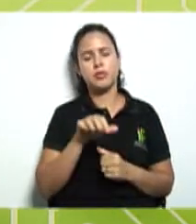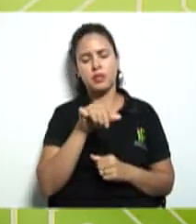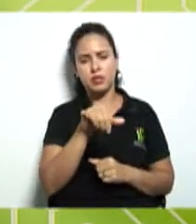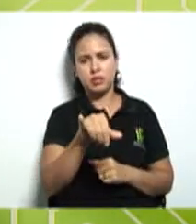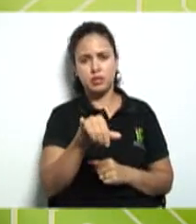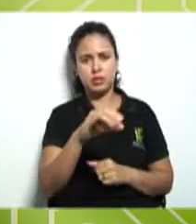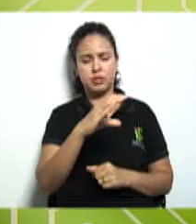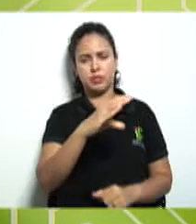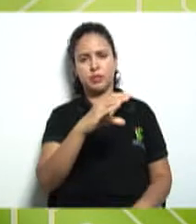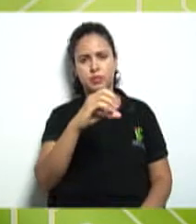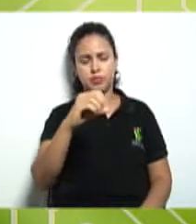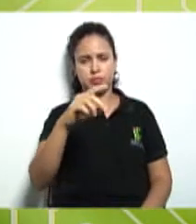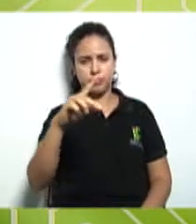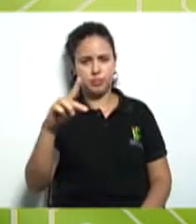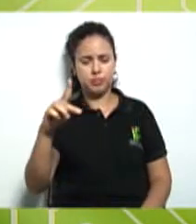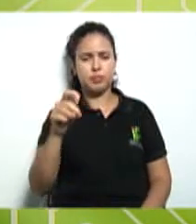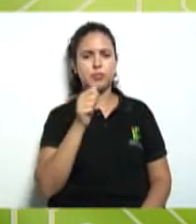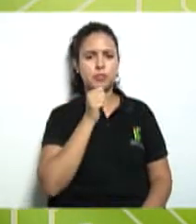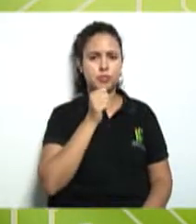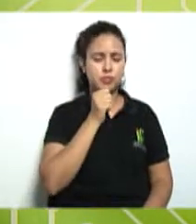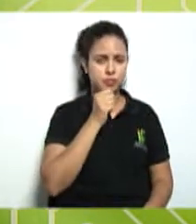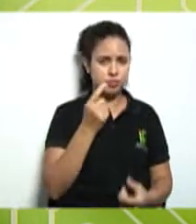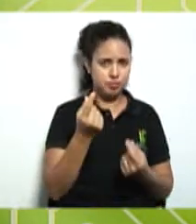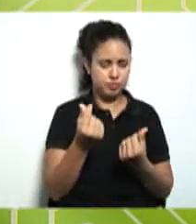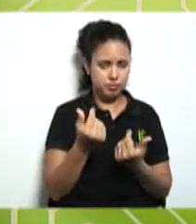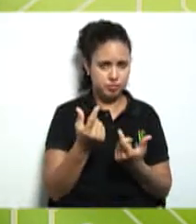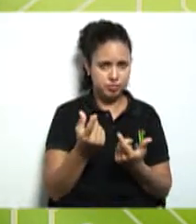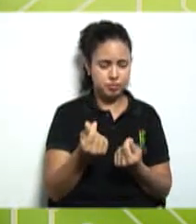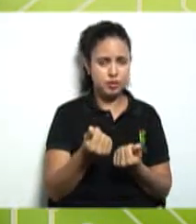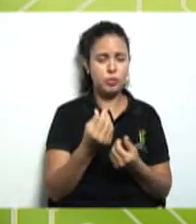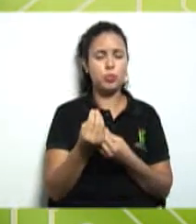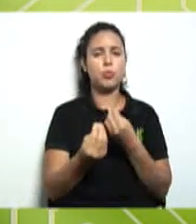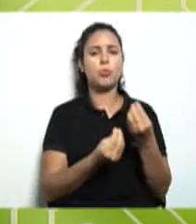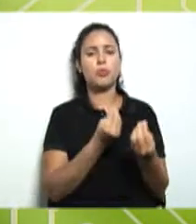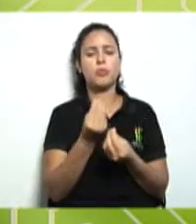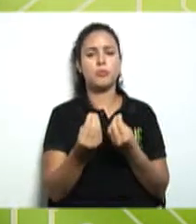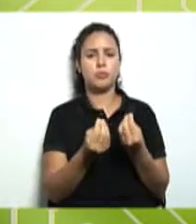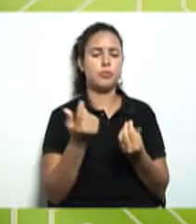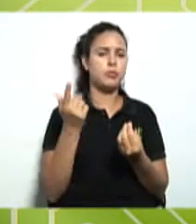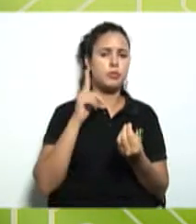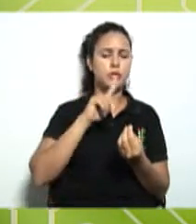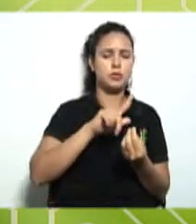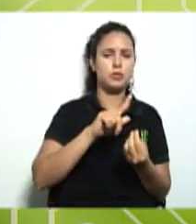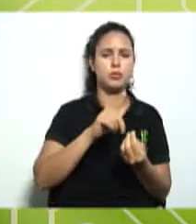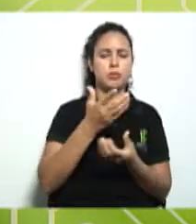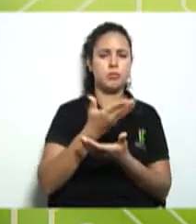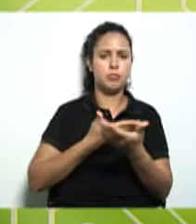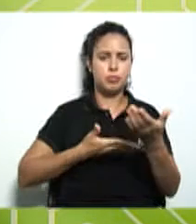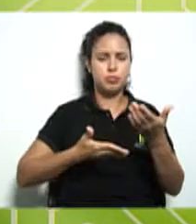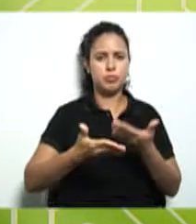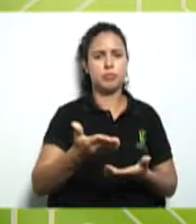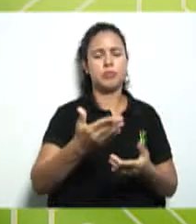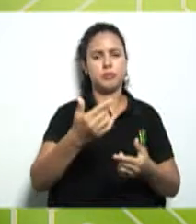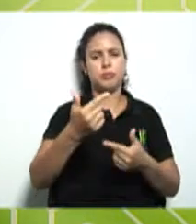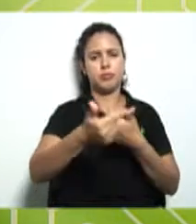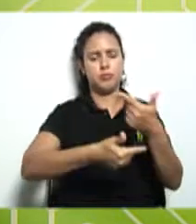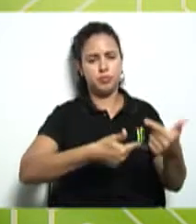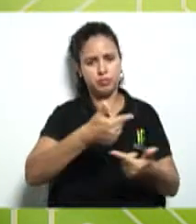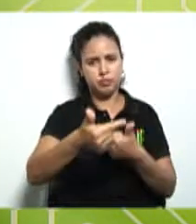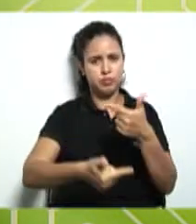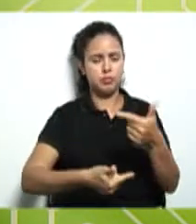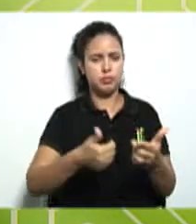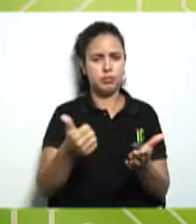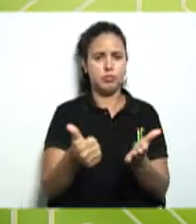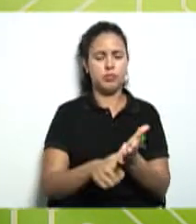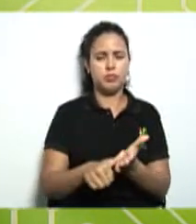cooperativa, ela não detém de capital, como que ela vai fazer essa viabilização desse serviço para os seus